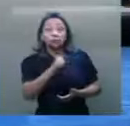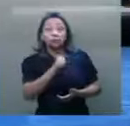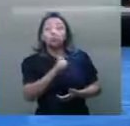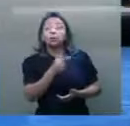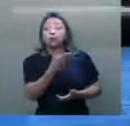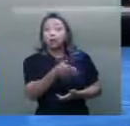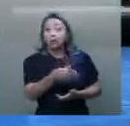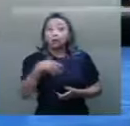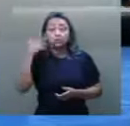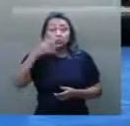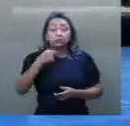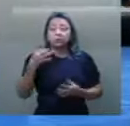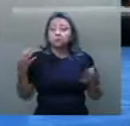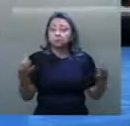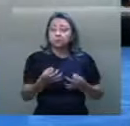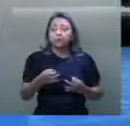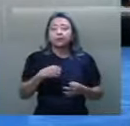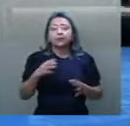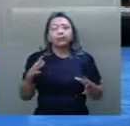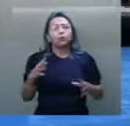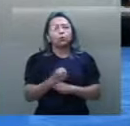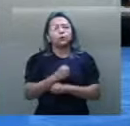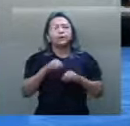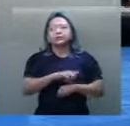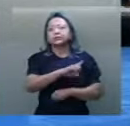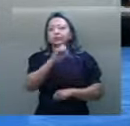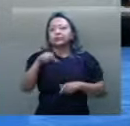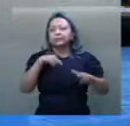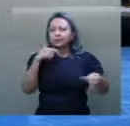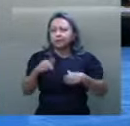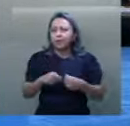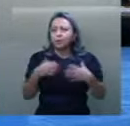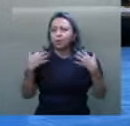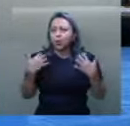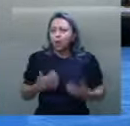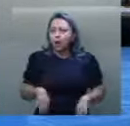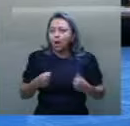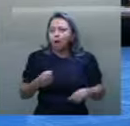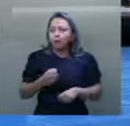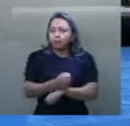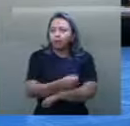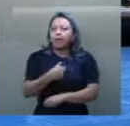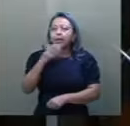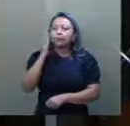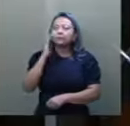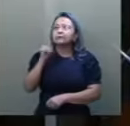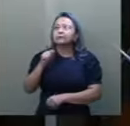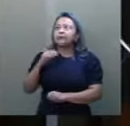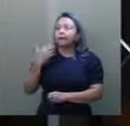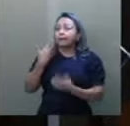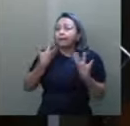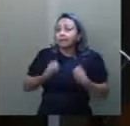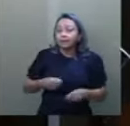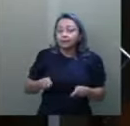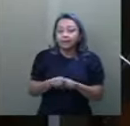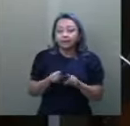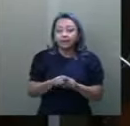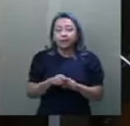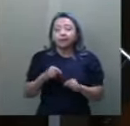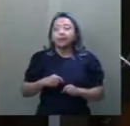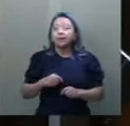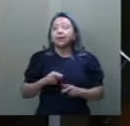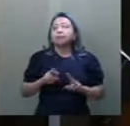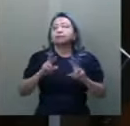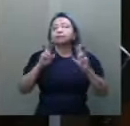Presidente, quero encerrar esse dia de trabalho duro. Eu sei que a Exª está cansada também aí, presidindo